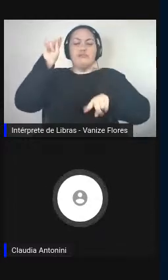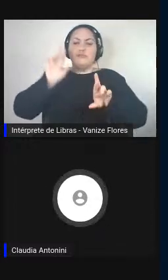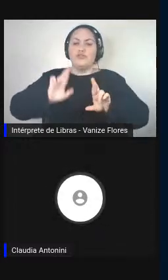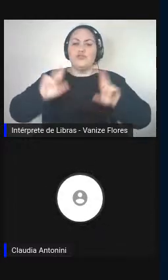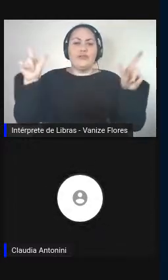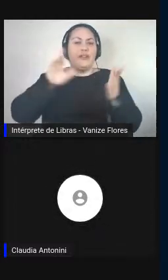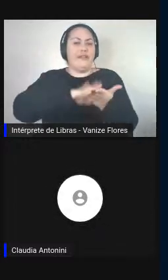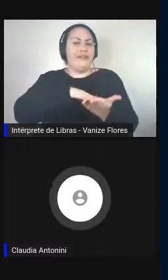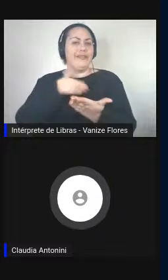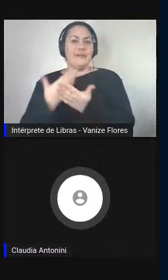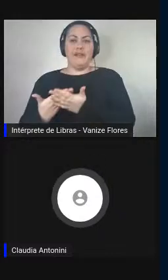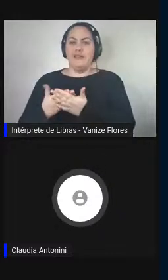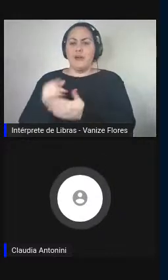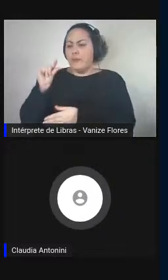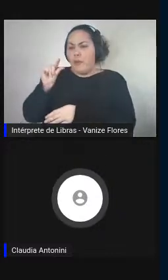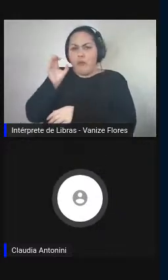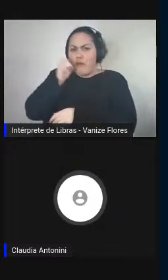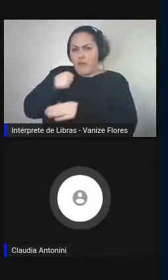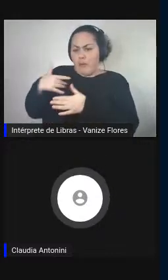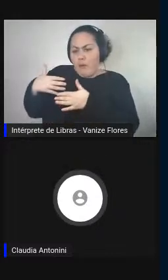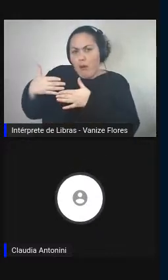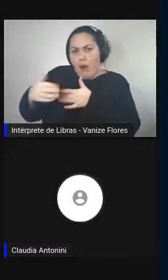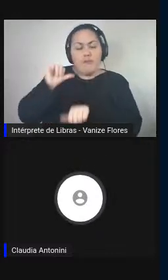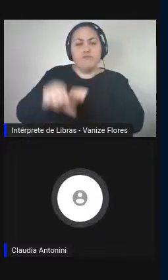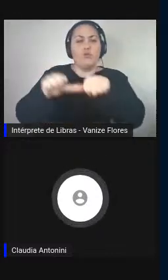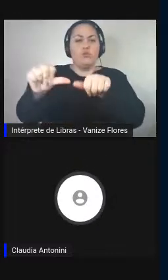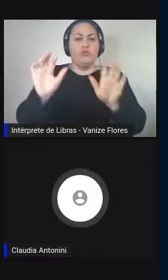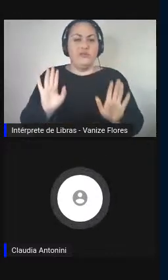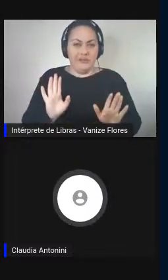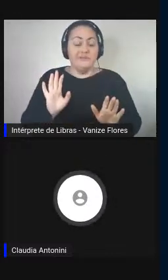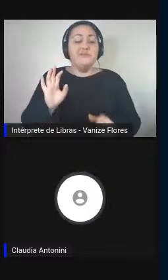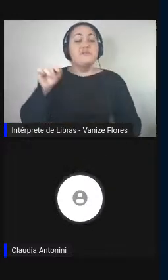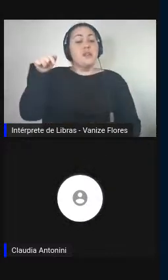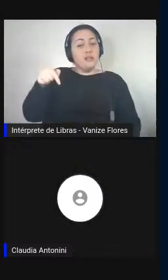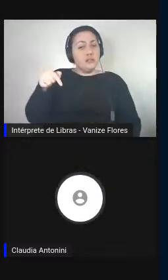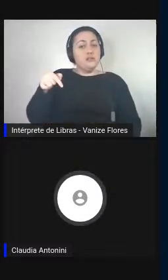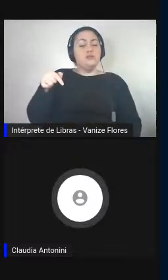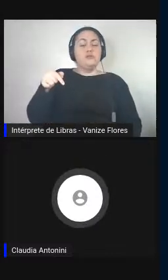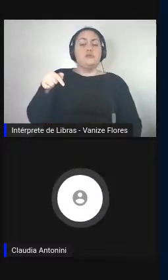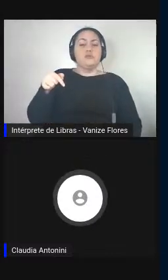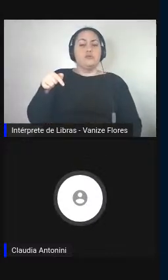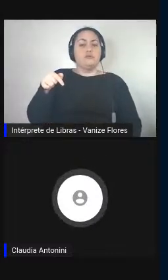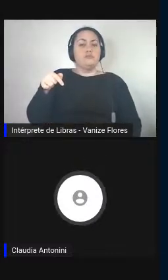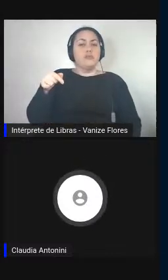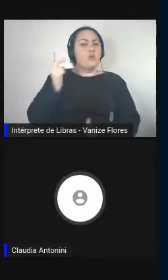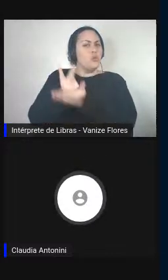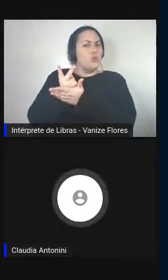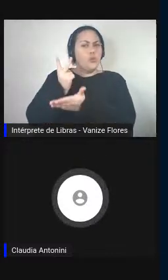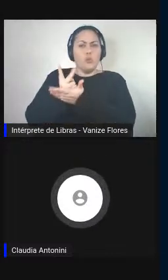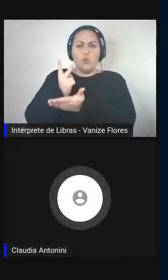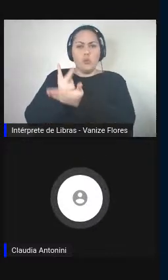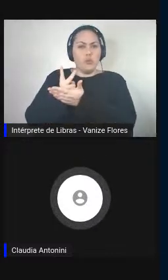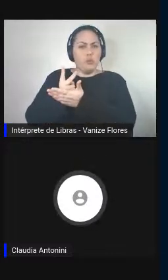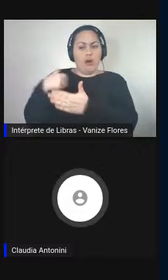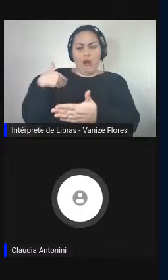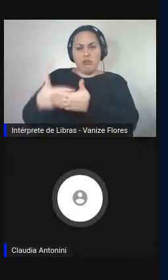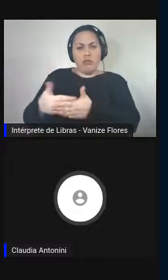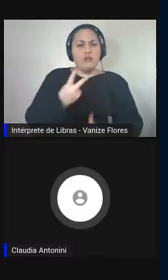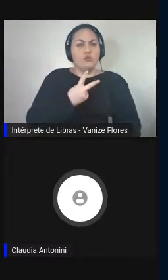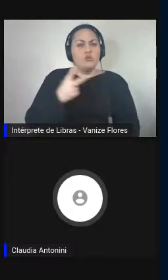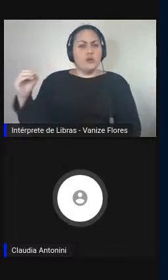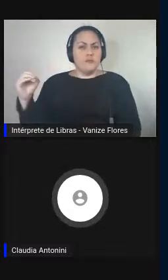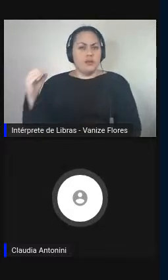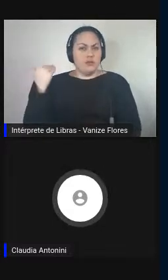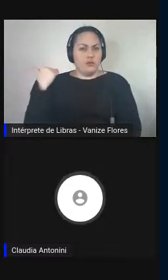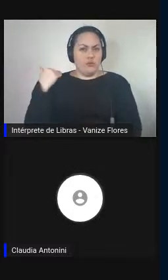interpretação. Isso depois ficou, de tal forma, mudado até os anos 2000, quando